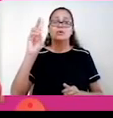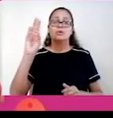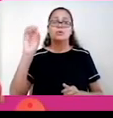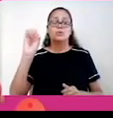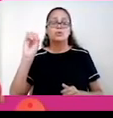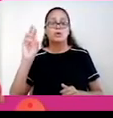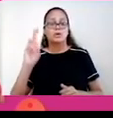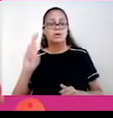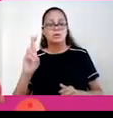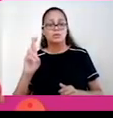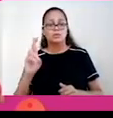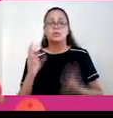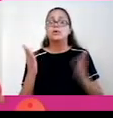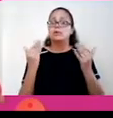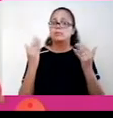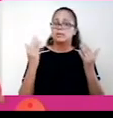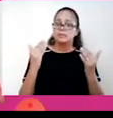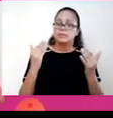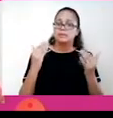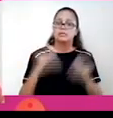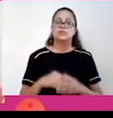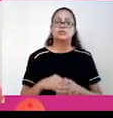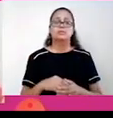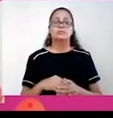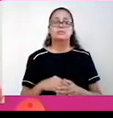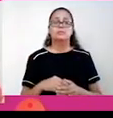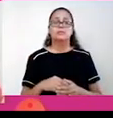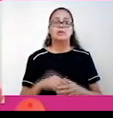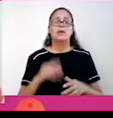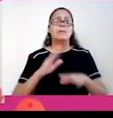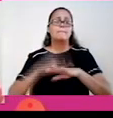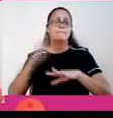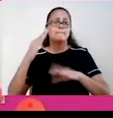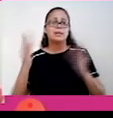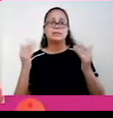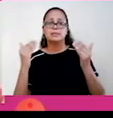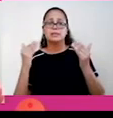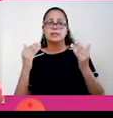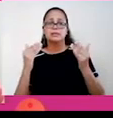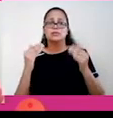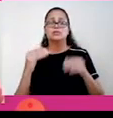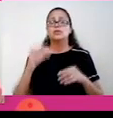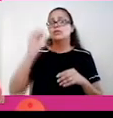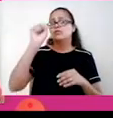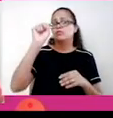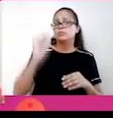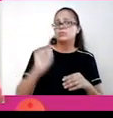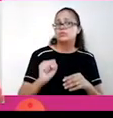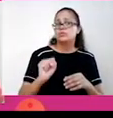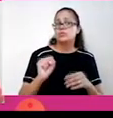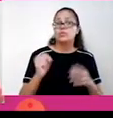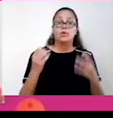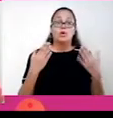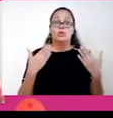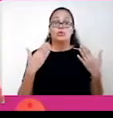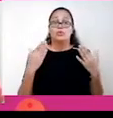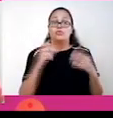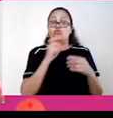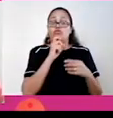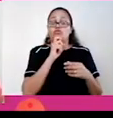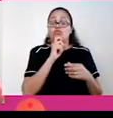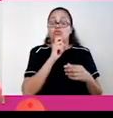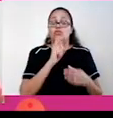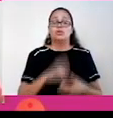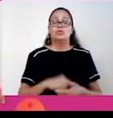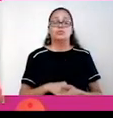Aqui já diminui para 21, aqui também para 21. Quanto mais próximo do Equador, mais quente. Quanto mais em direção ao polo norte e ao polo sul, mais frio. Esse é o